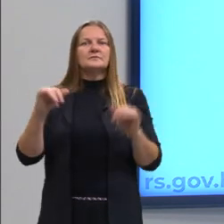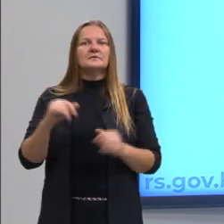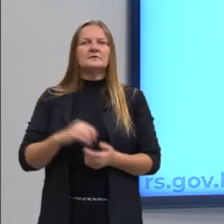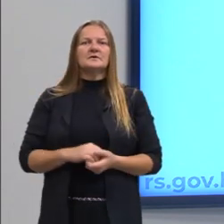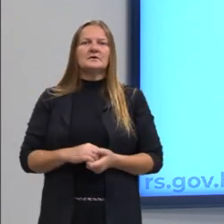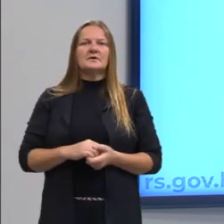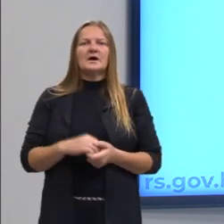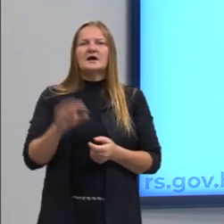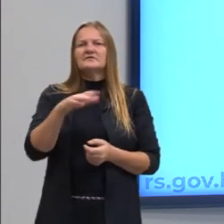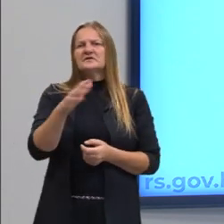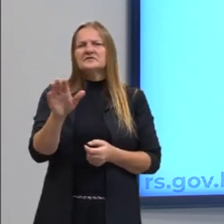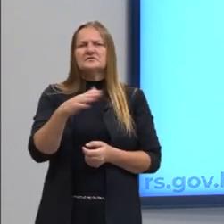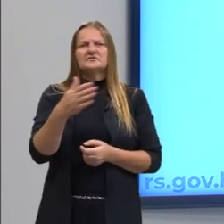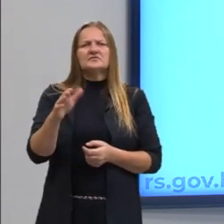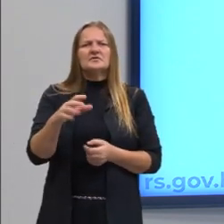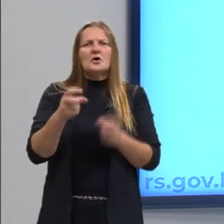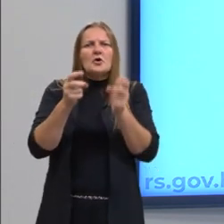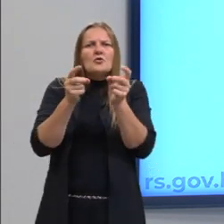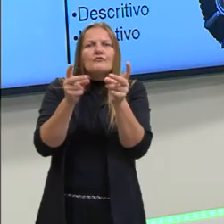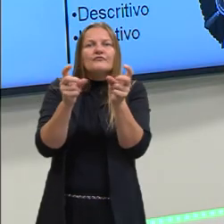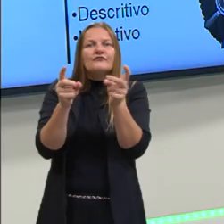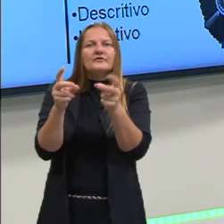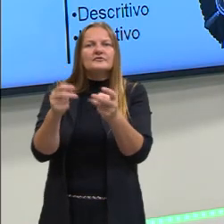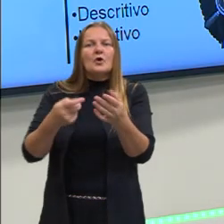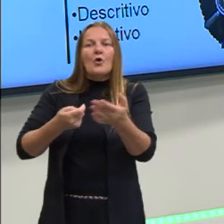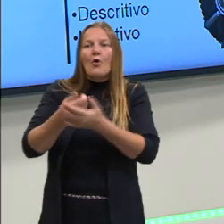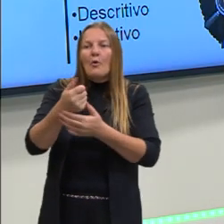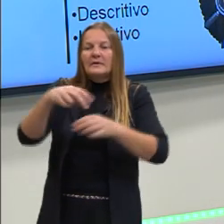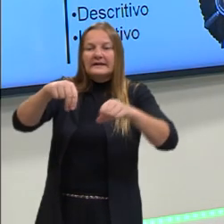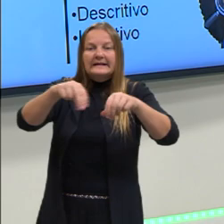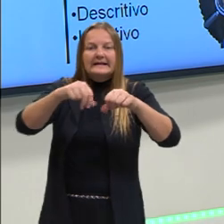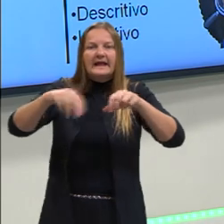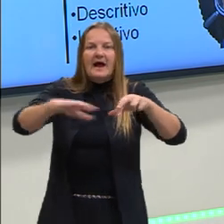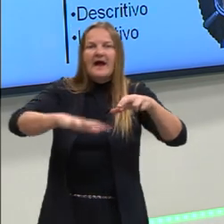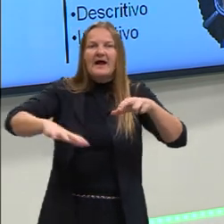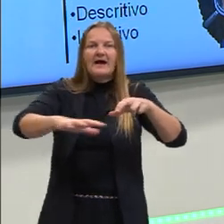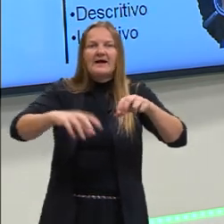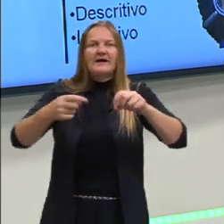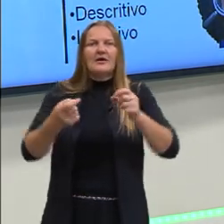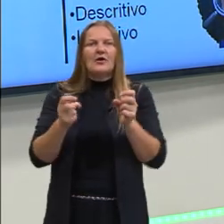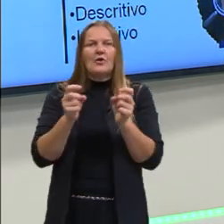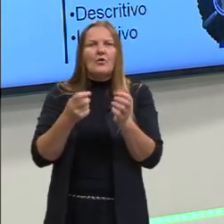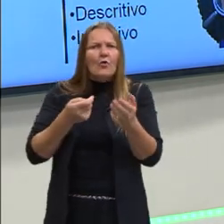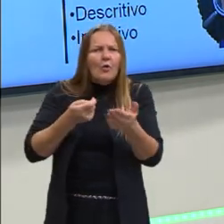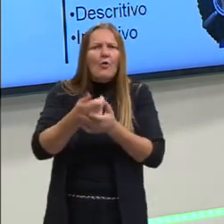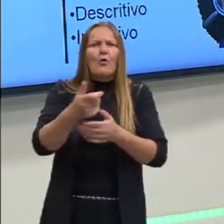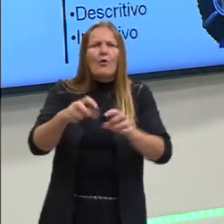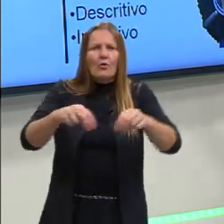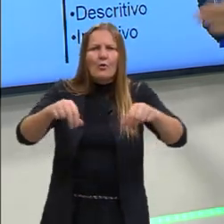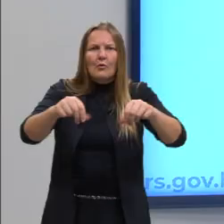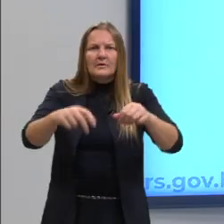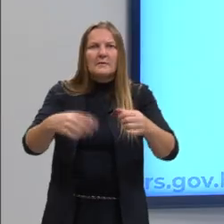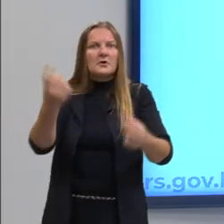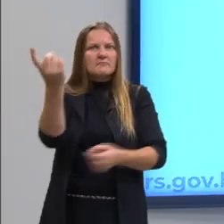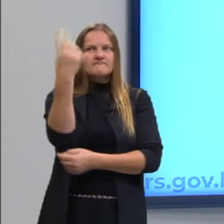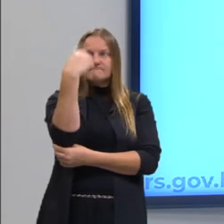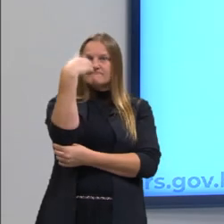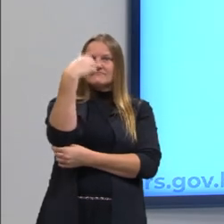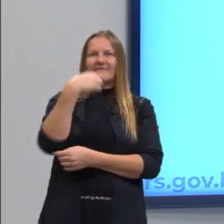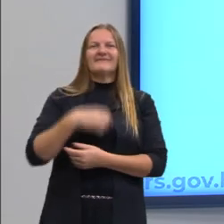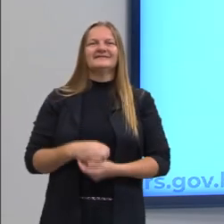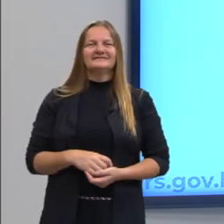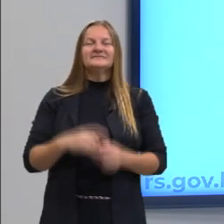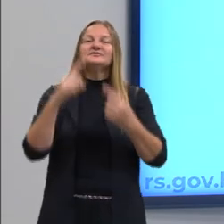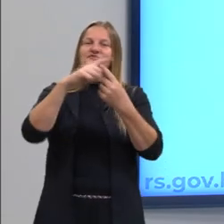que muitas vezes fala, compre esse terreno, compre esta casa. Nós vamos estar utilizando aí o